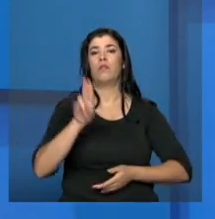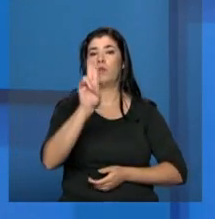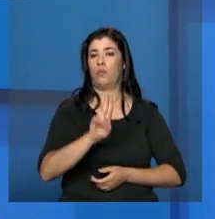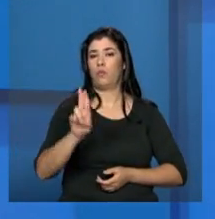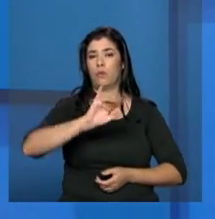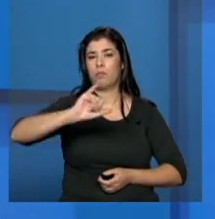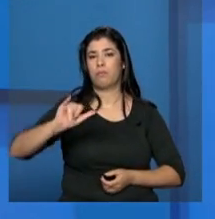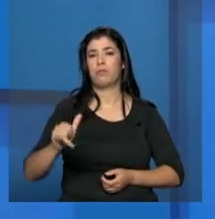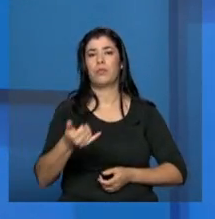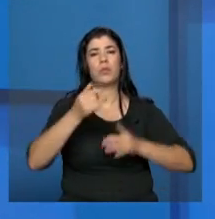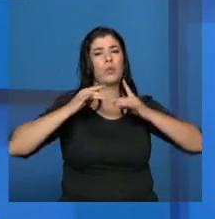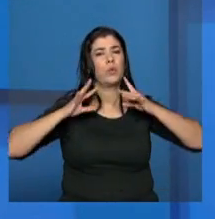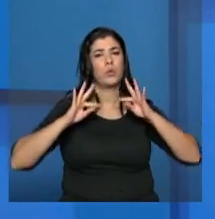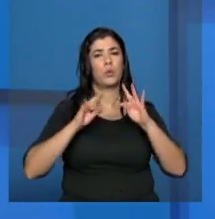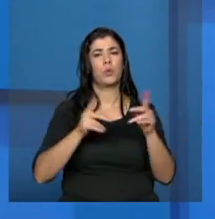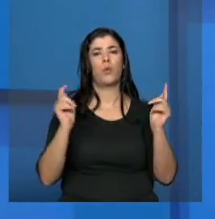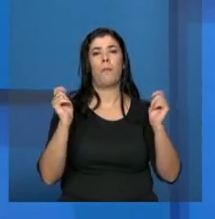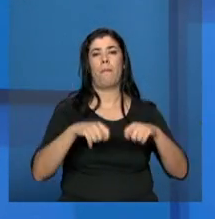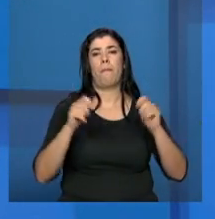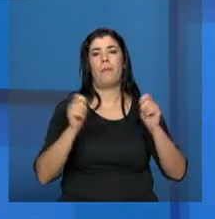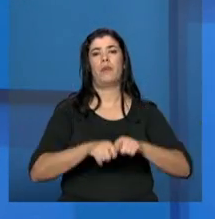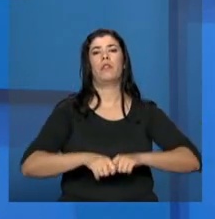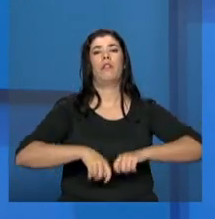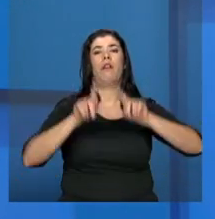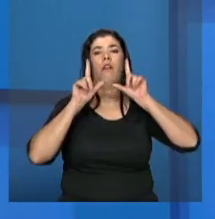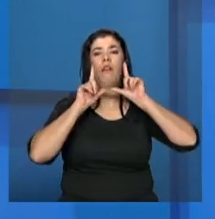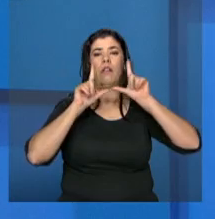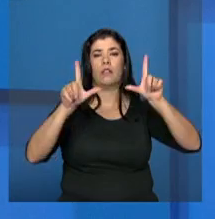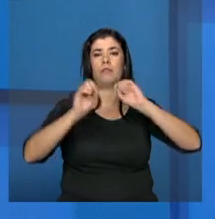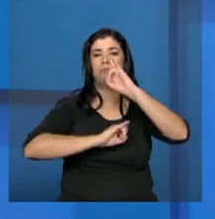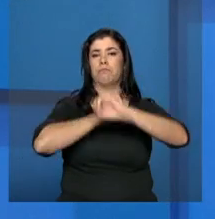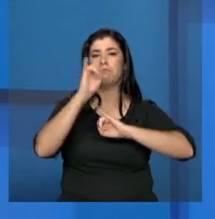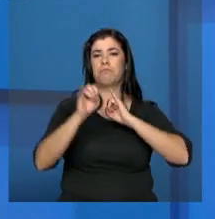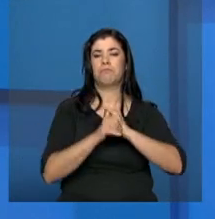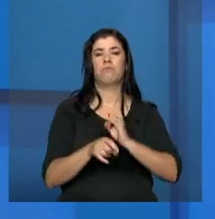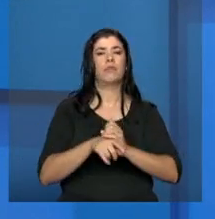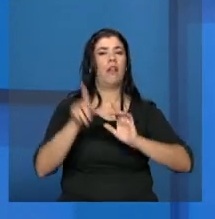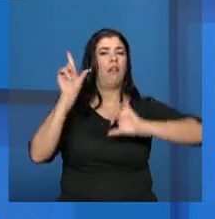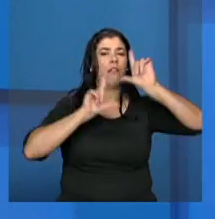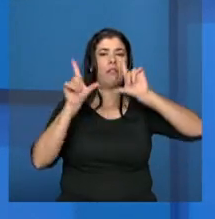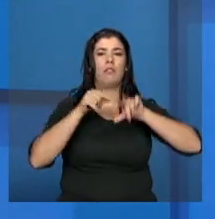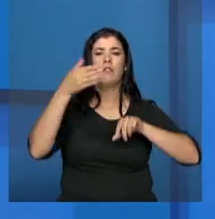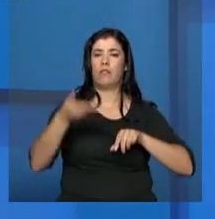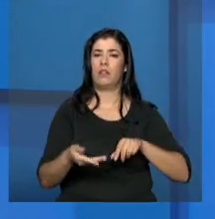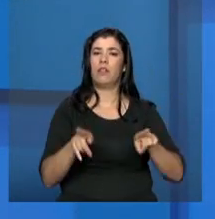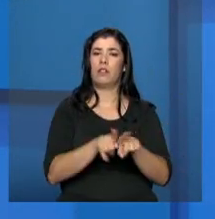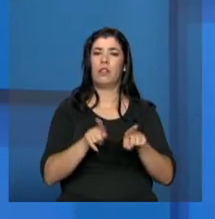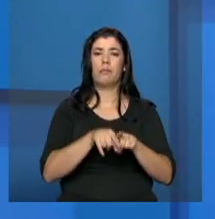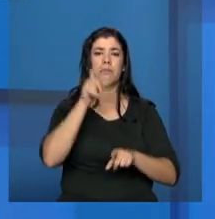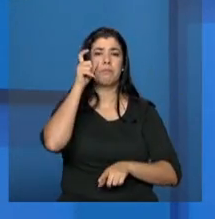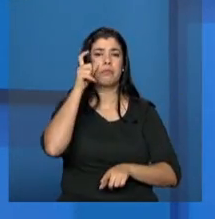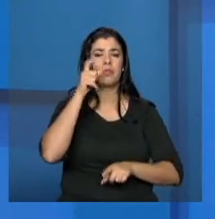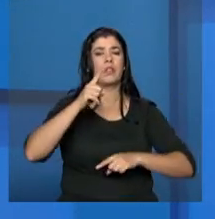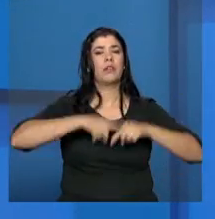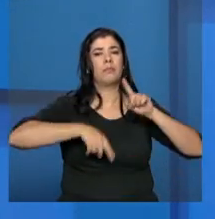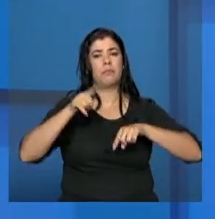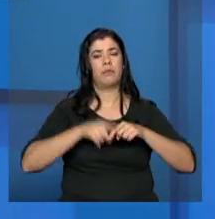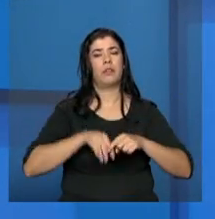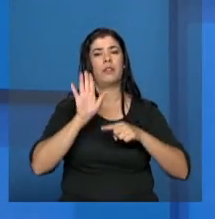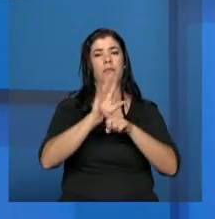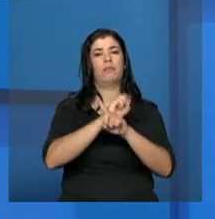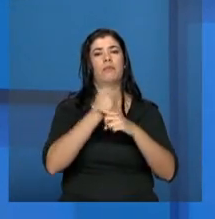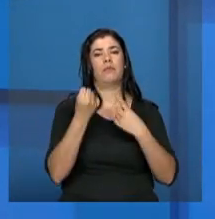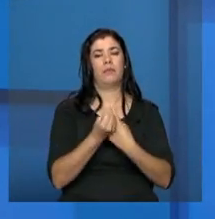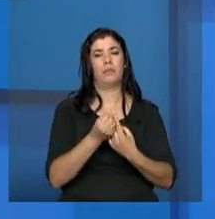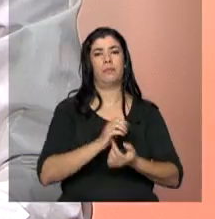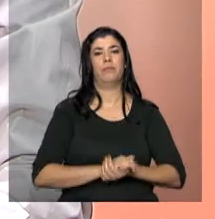todas as possibilidades dessa informação chegar a todos os interessados e a todos da política de Assistência Social.